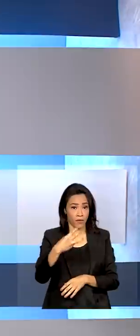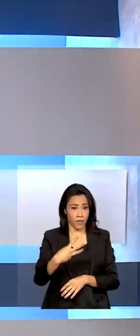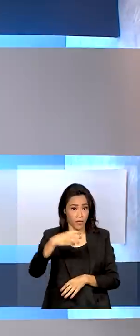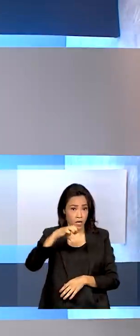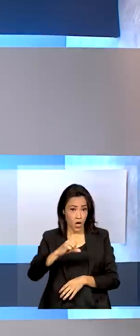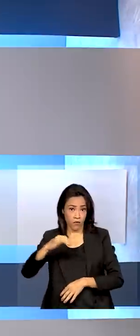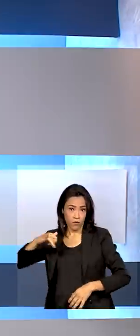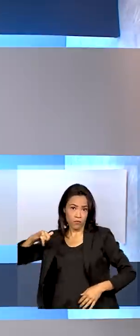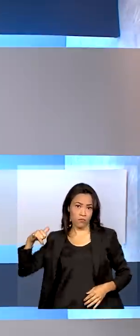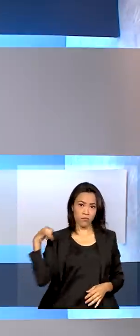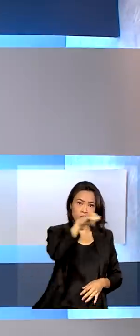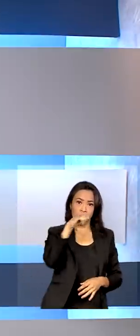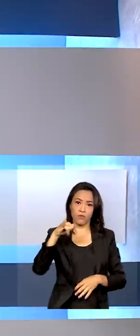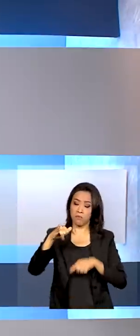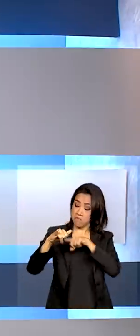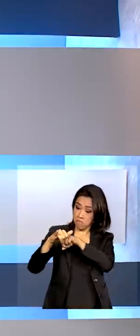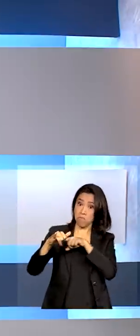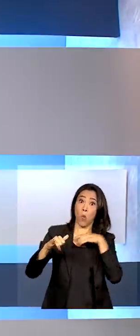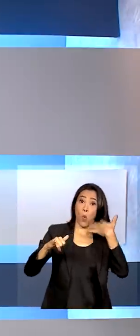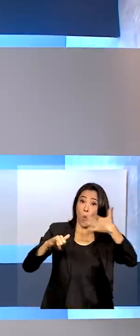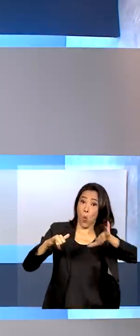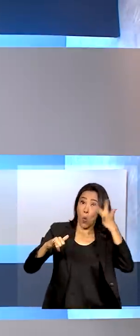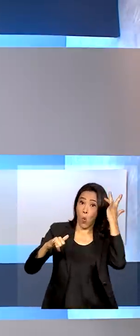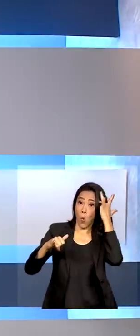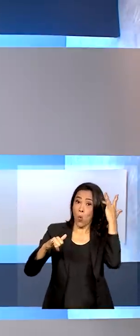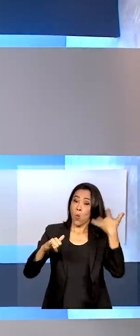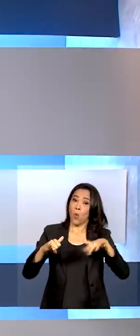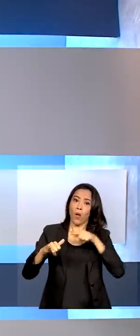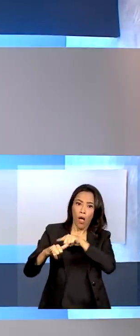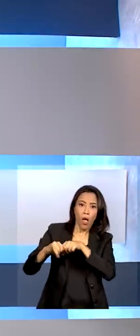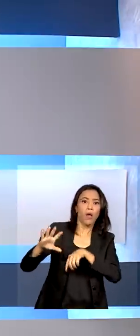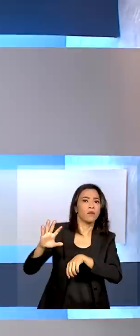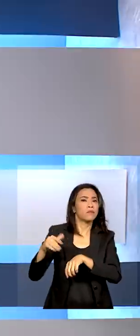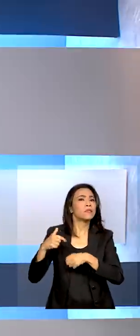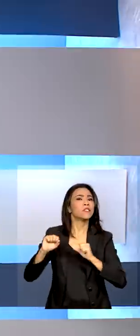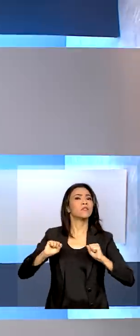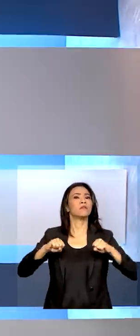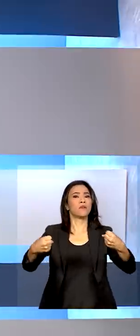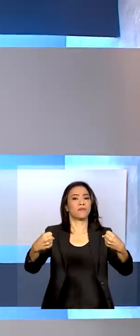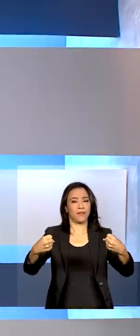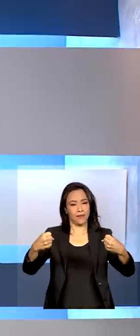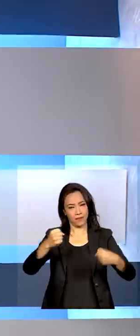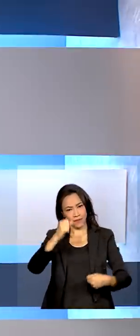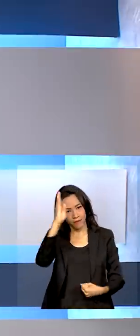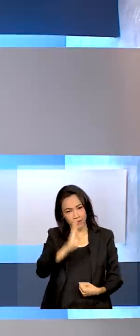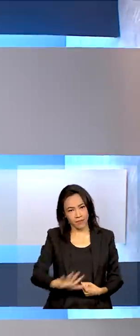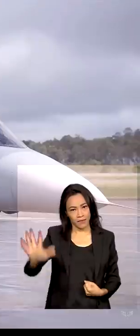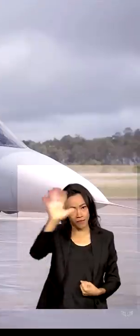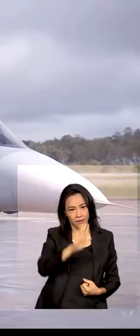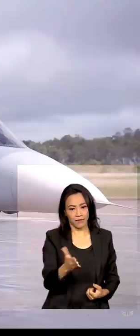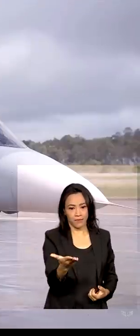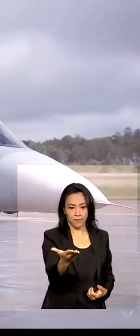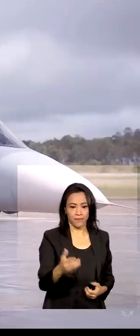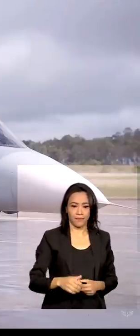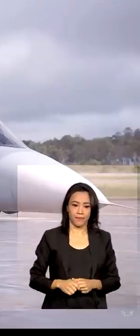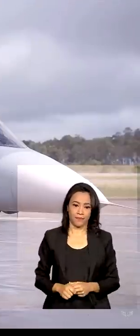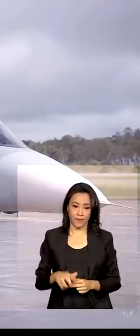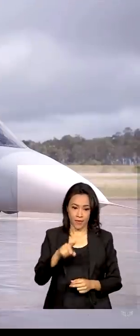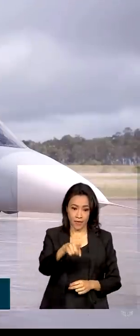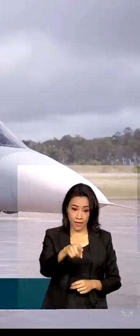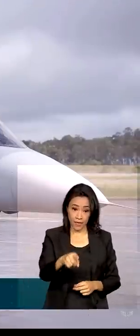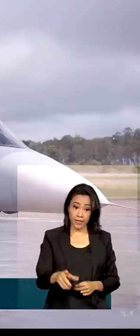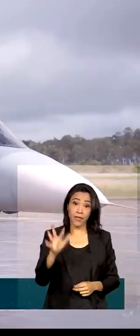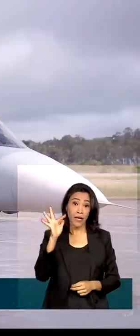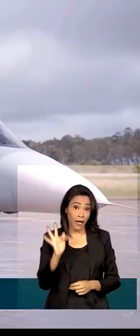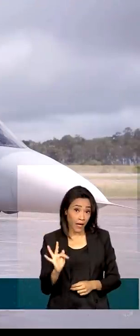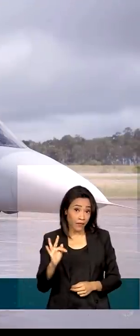Gripen. As aeronaves serão o principal instrumento de defesa aérea do país. O caça